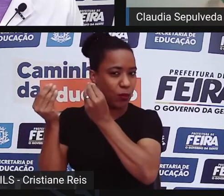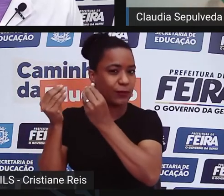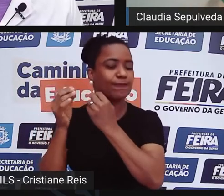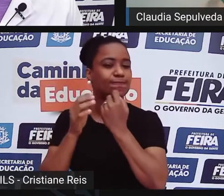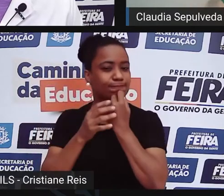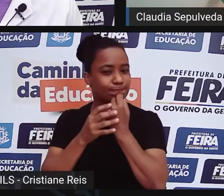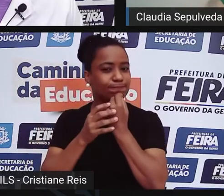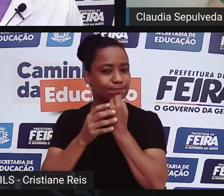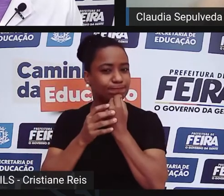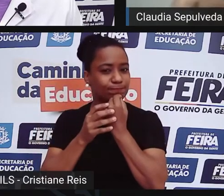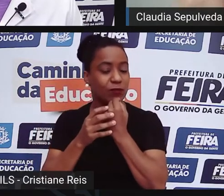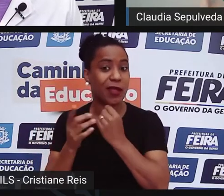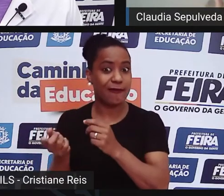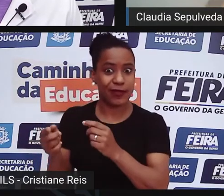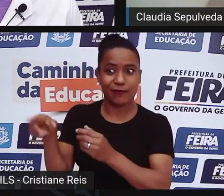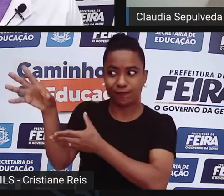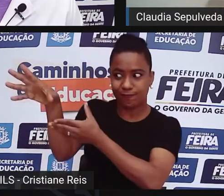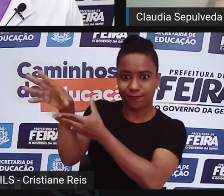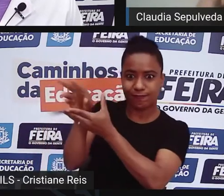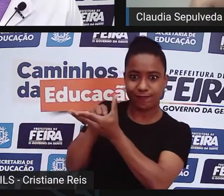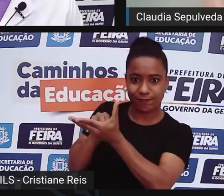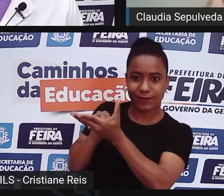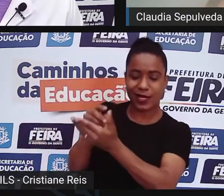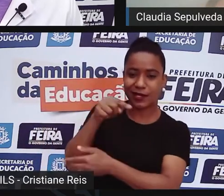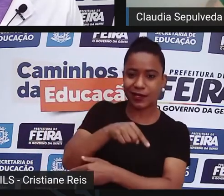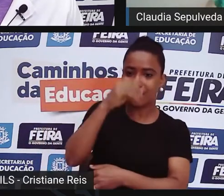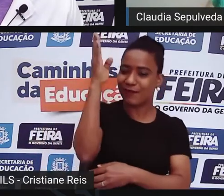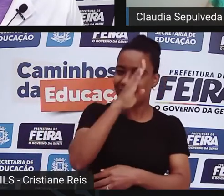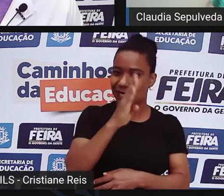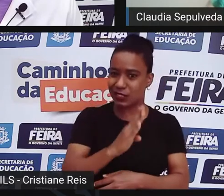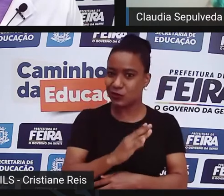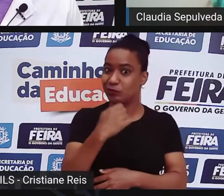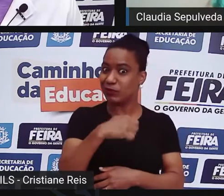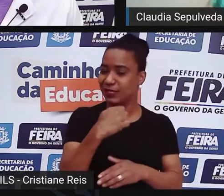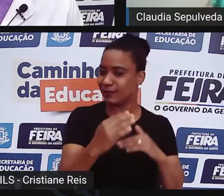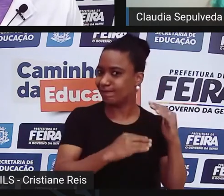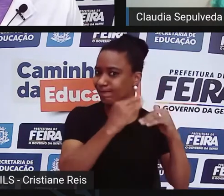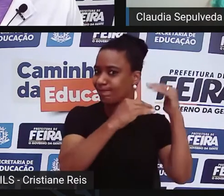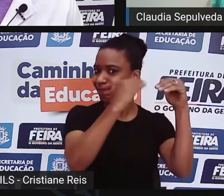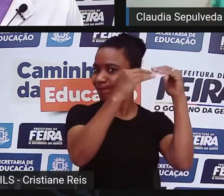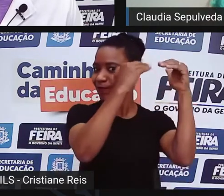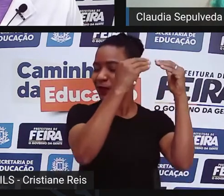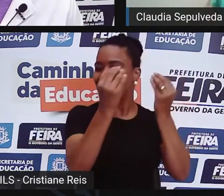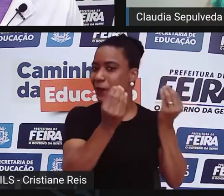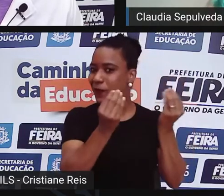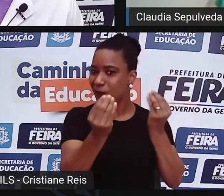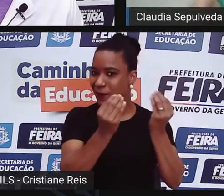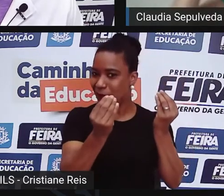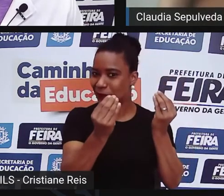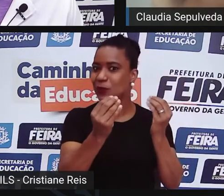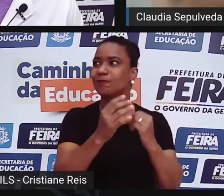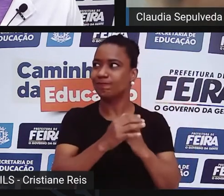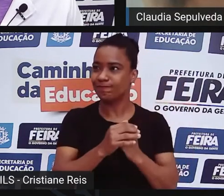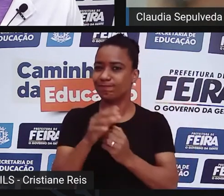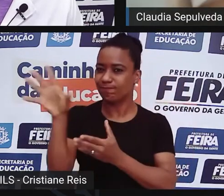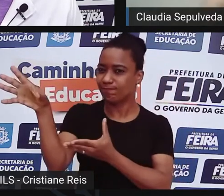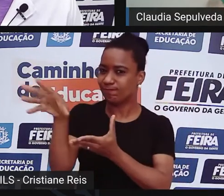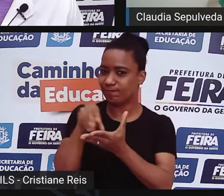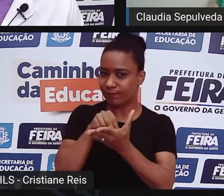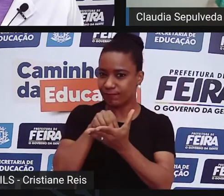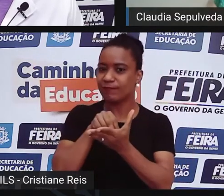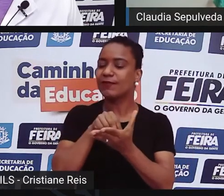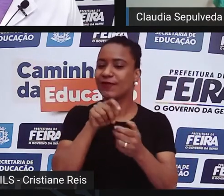que precisava progredir, precisava entrar no processo civilizatório e, portanto, a civilização, a ideia de civilização era a ideia